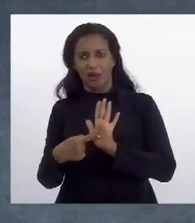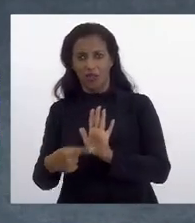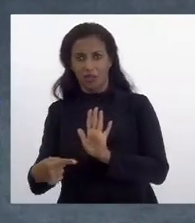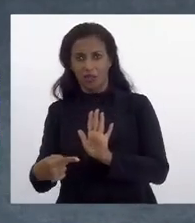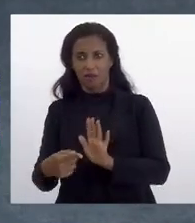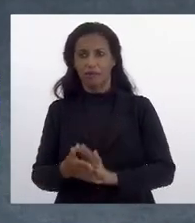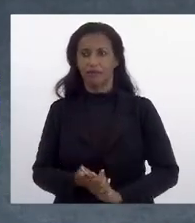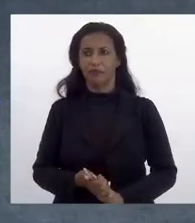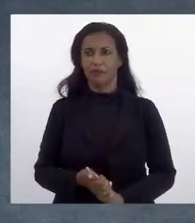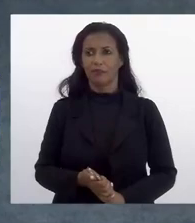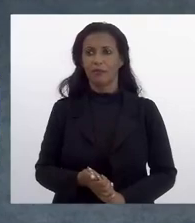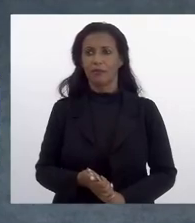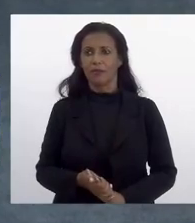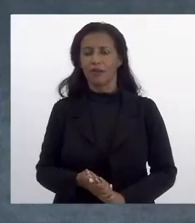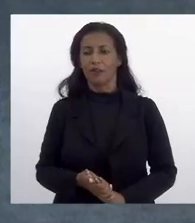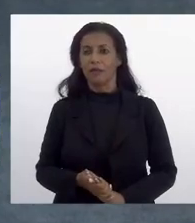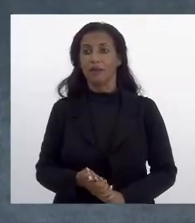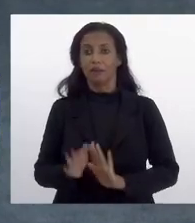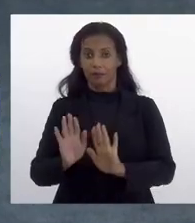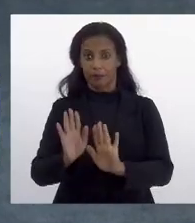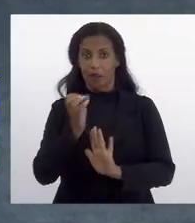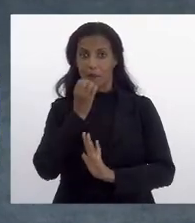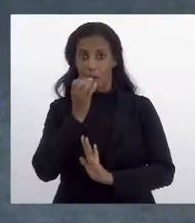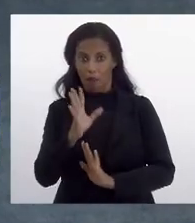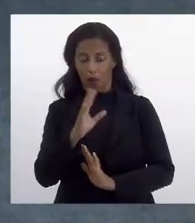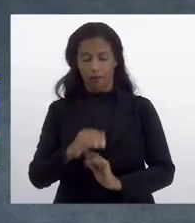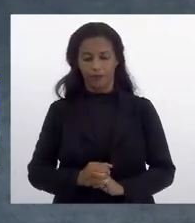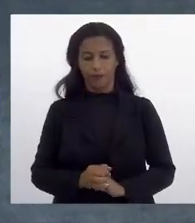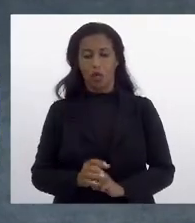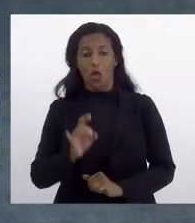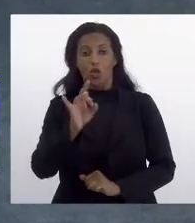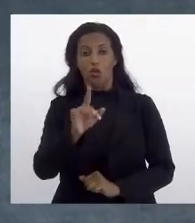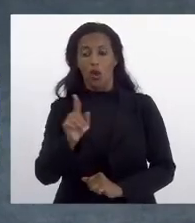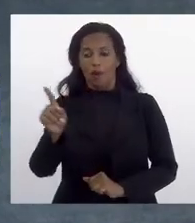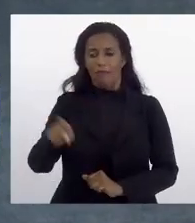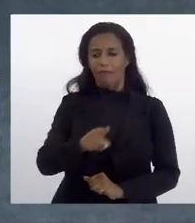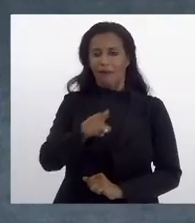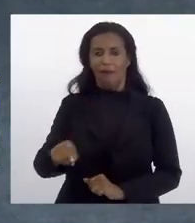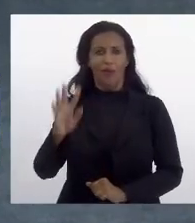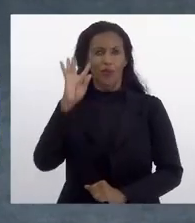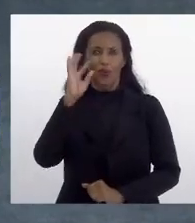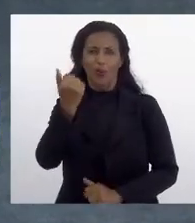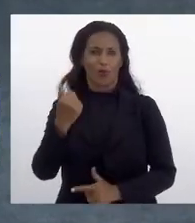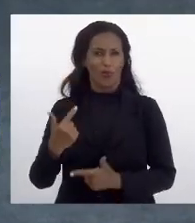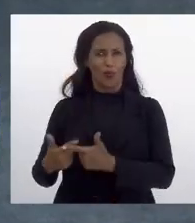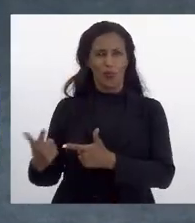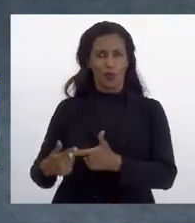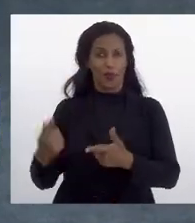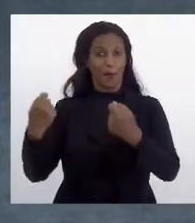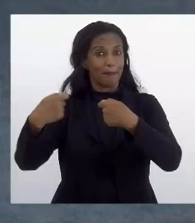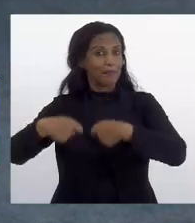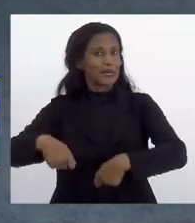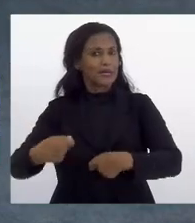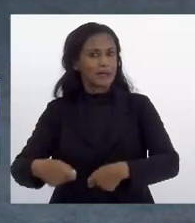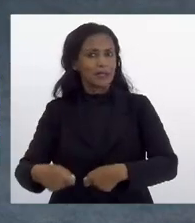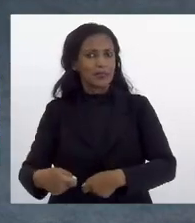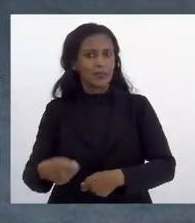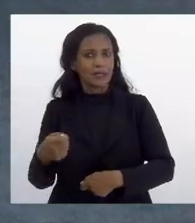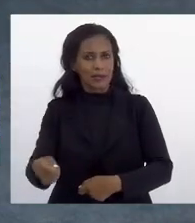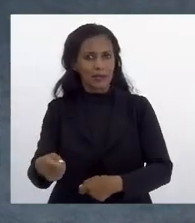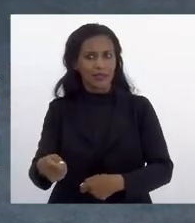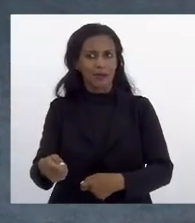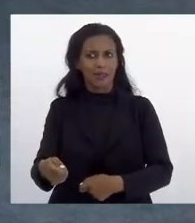Ok. Bom, mas isso, só a isenção não resolve o problema. Precisa de um... Uma